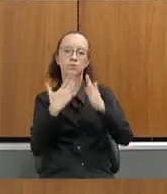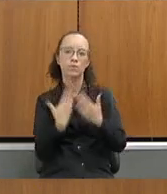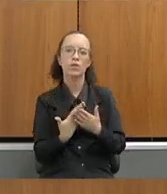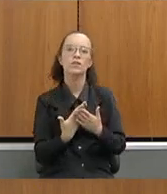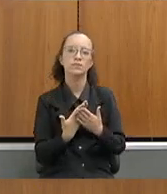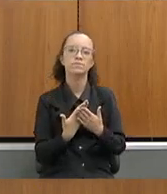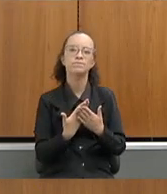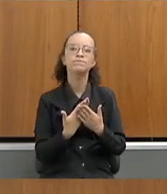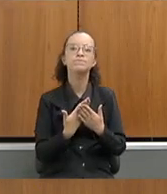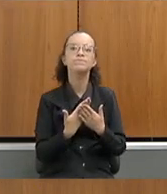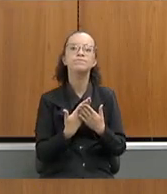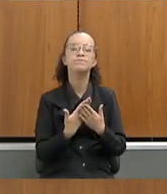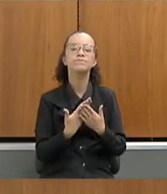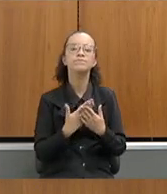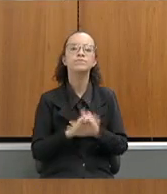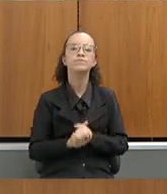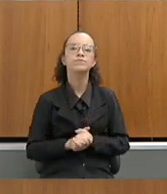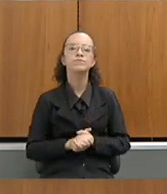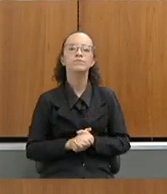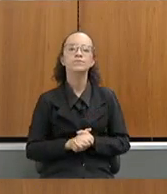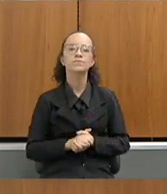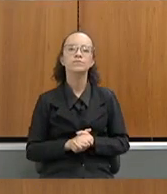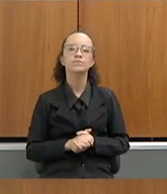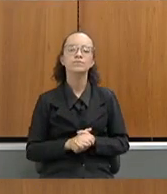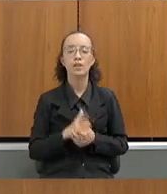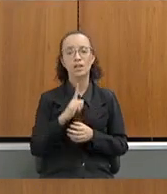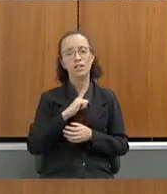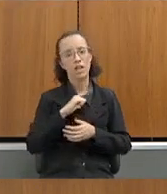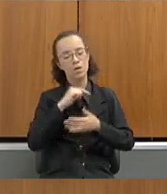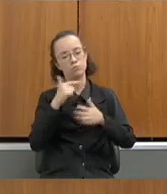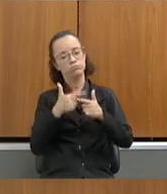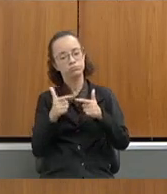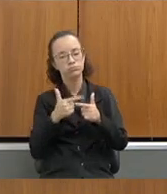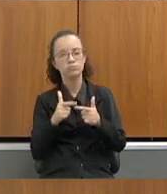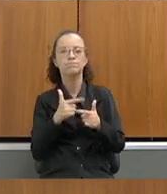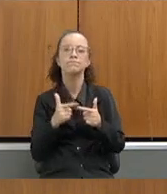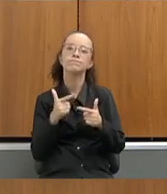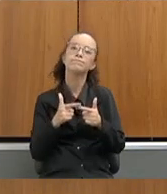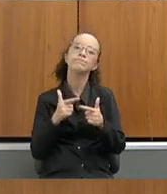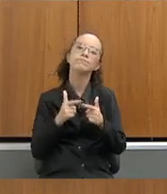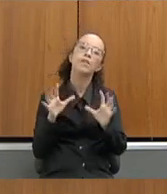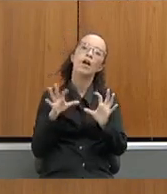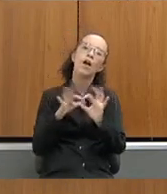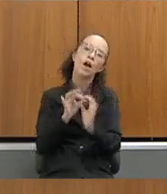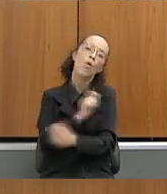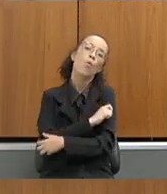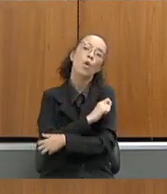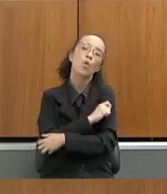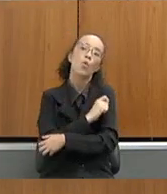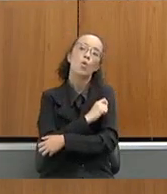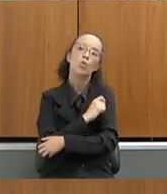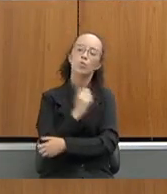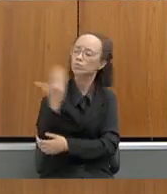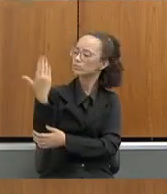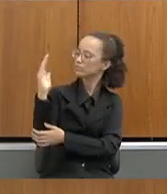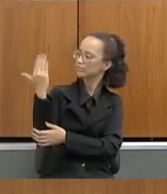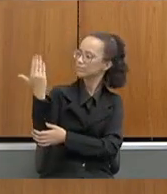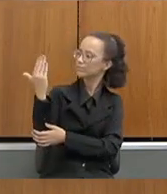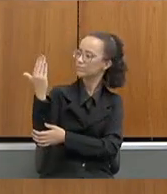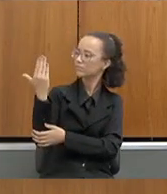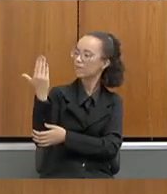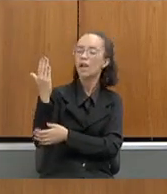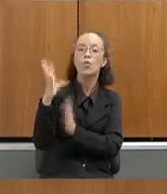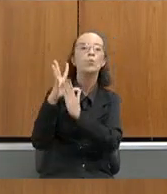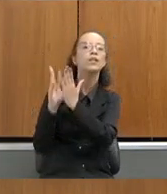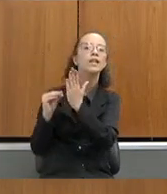que teve um problema em relação a um aluno que estava se espelhando em um outro massacre